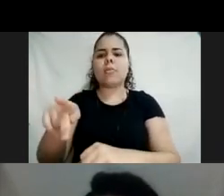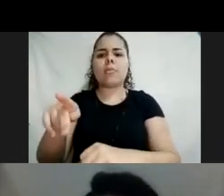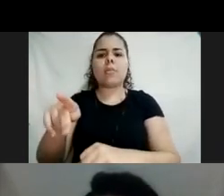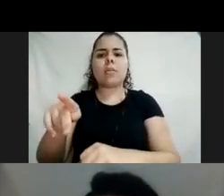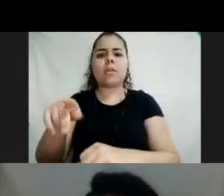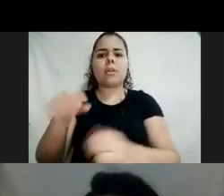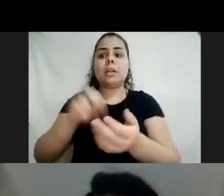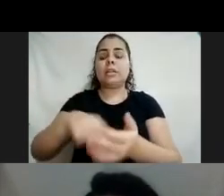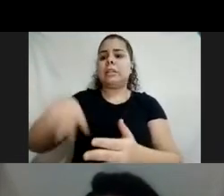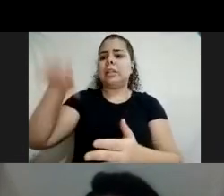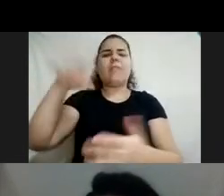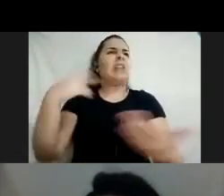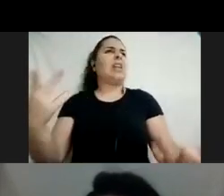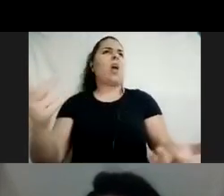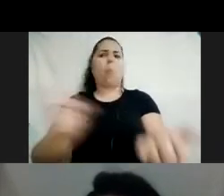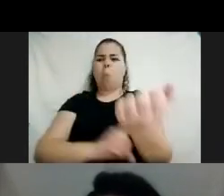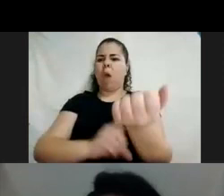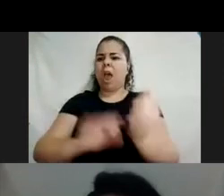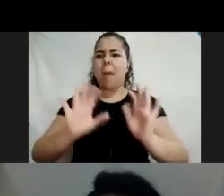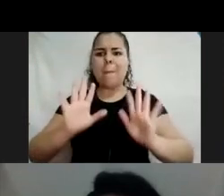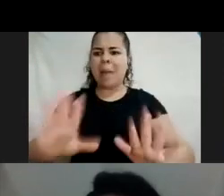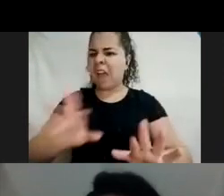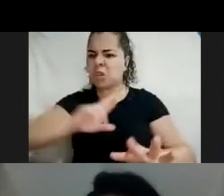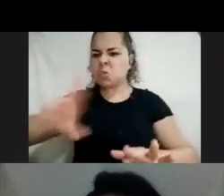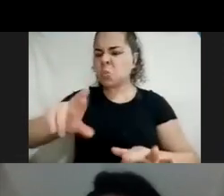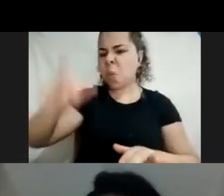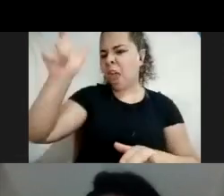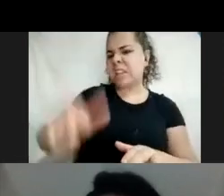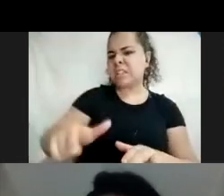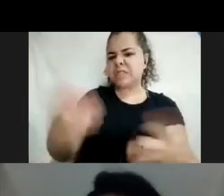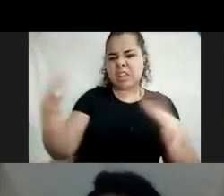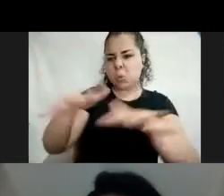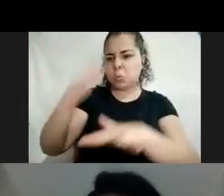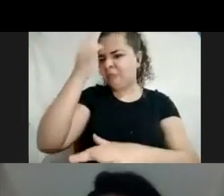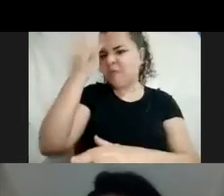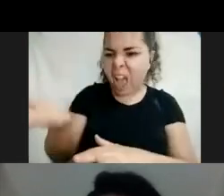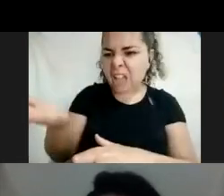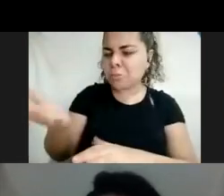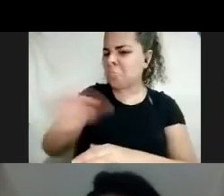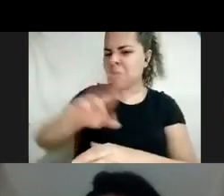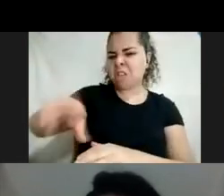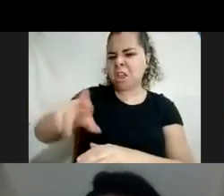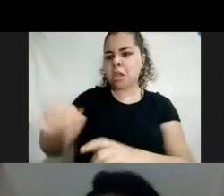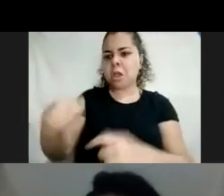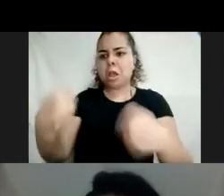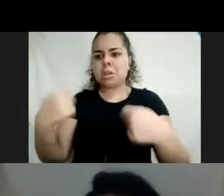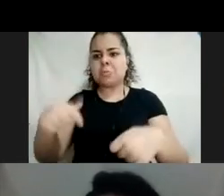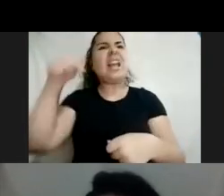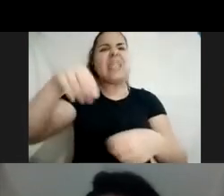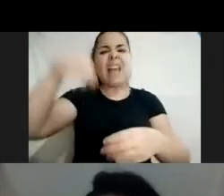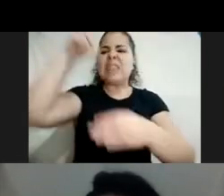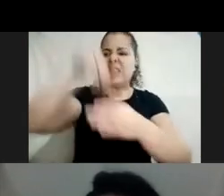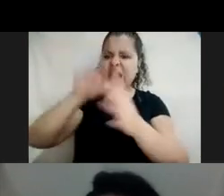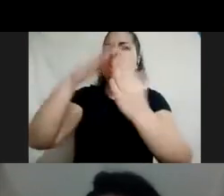enfurecidas que elas diziam, mas não é assim, você diz que inclusão é fácil, mas tem que estar no chão da escola, inclusão é